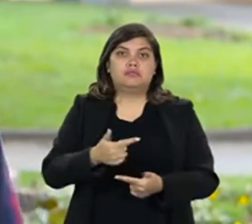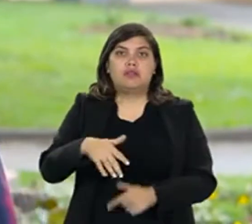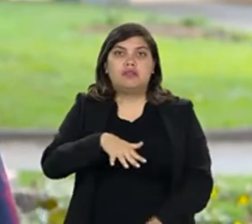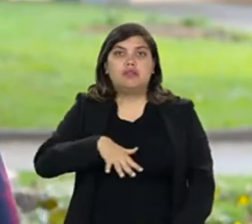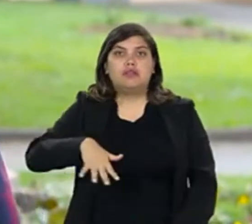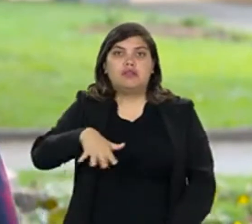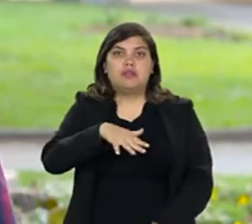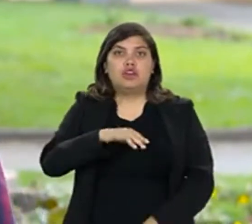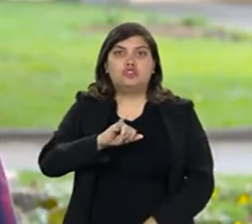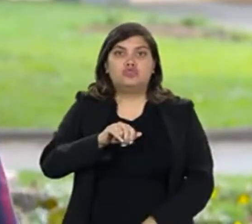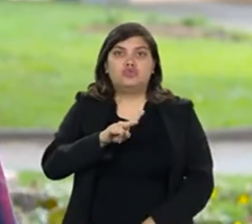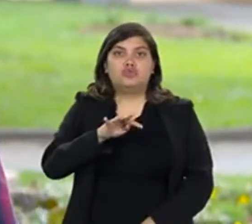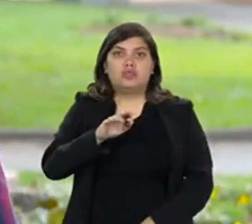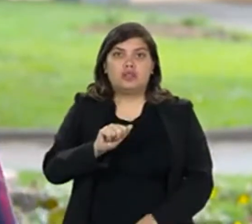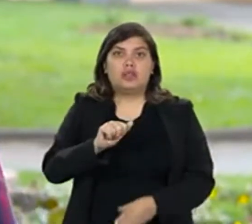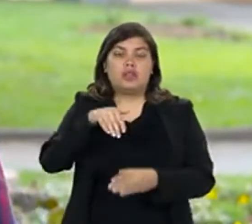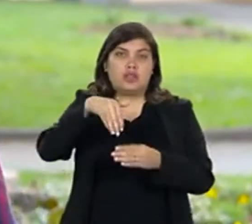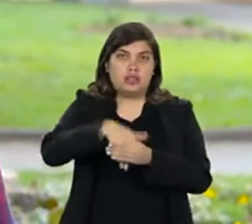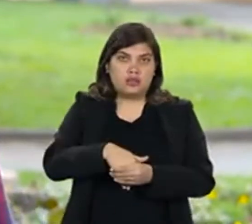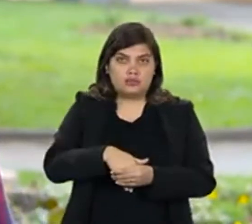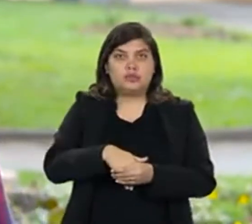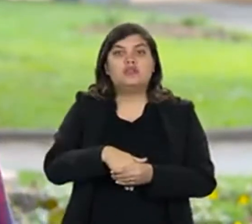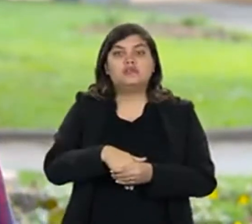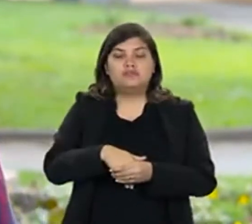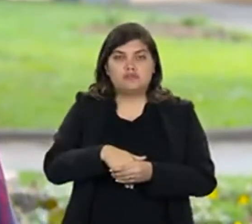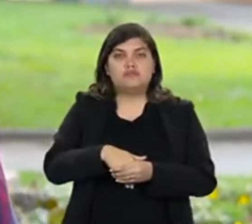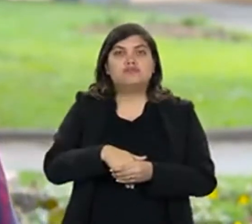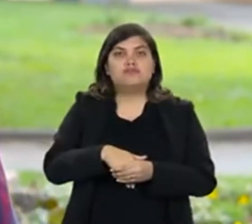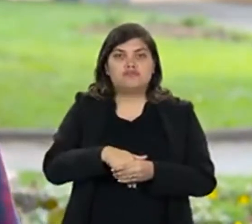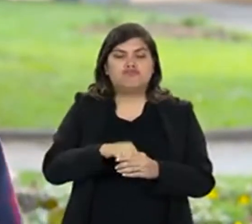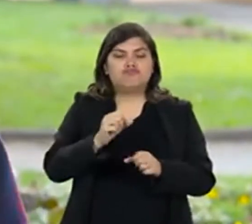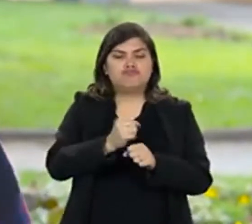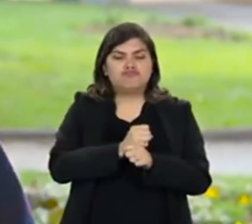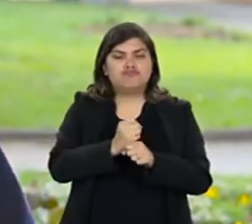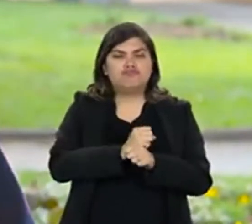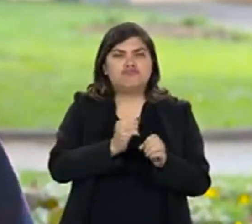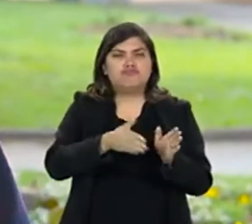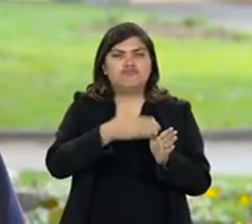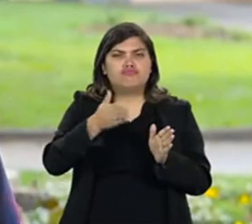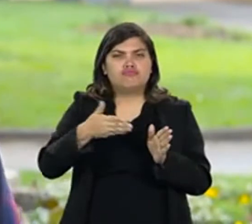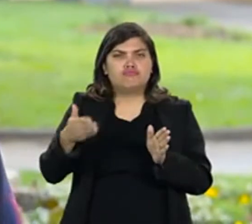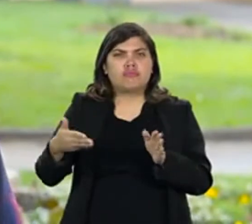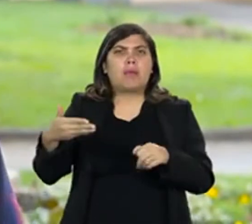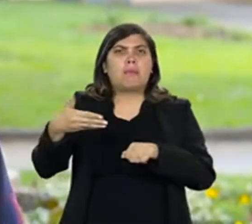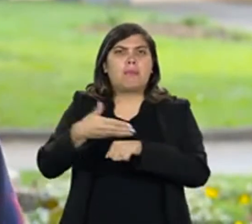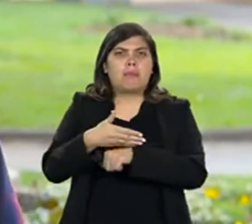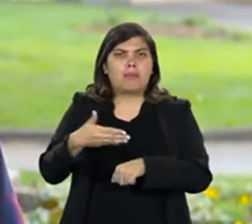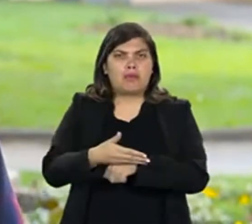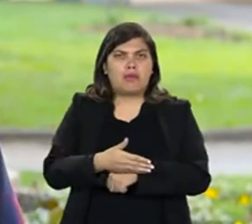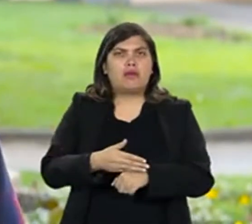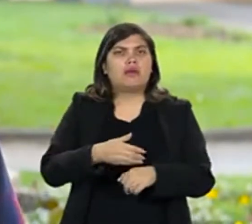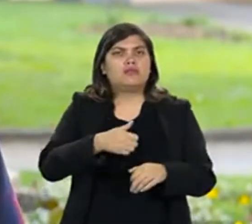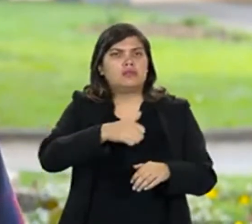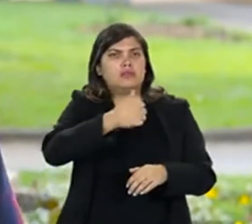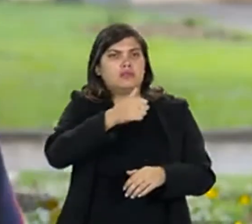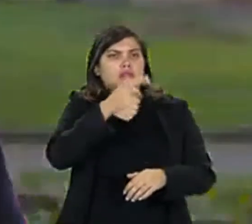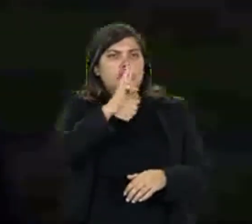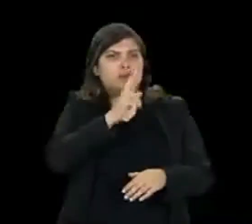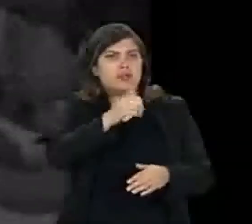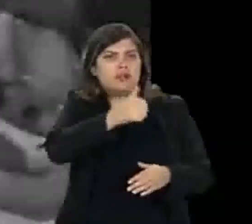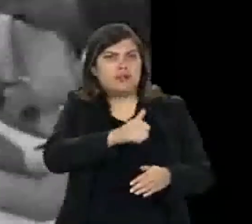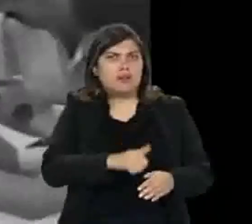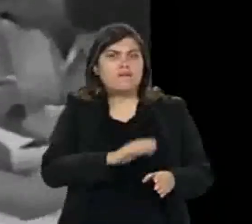fazer parte da junta eleitoral. E todos esses anos, a participou na apuração dos